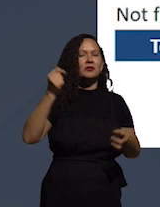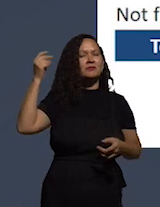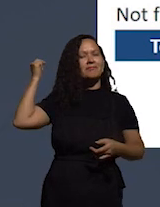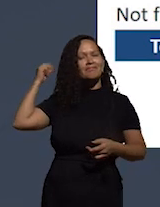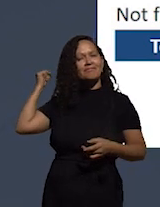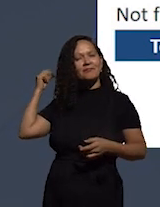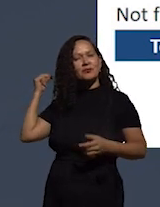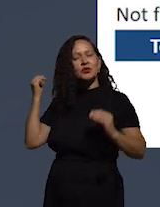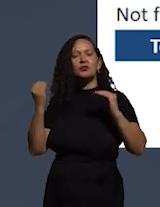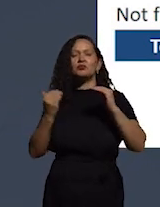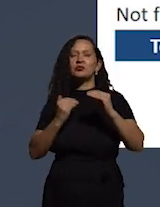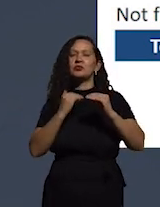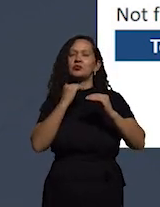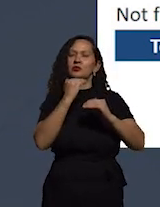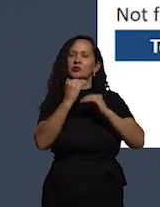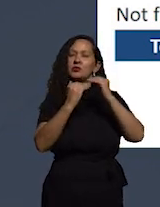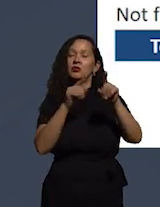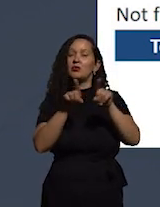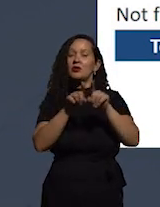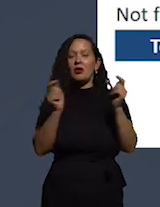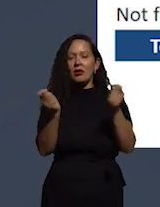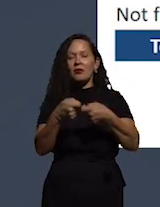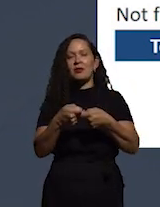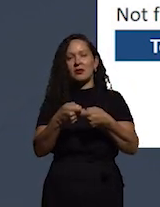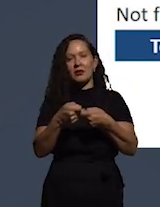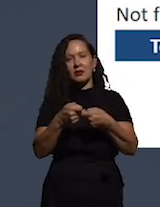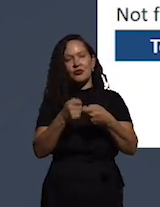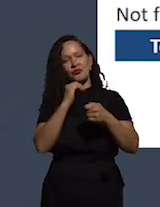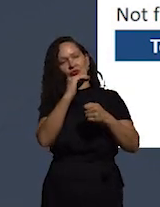se desenvolveu desenvolveu também a capacidade de